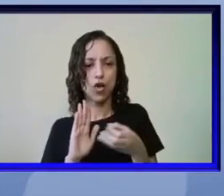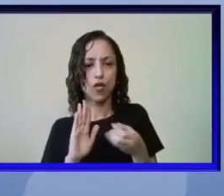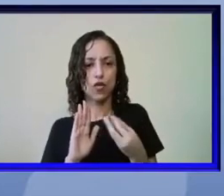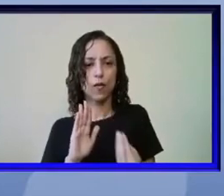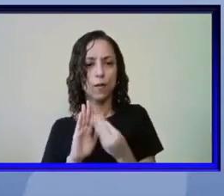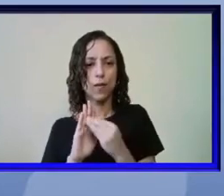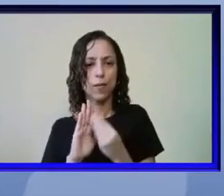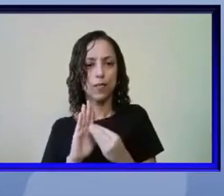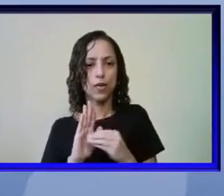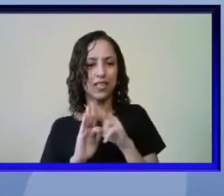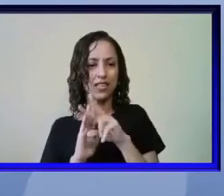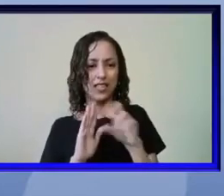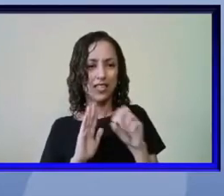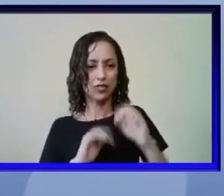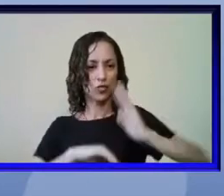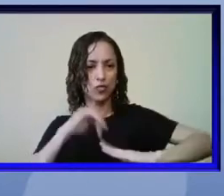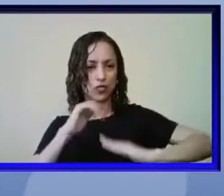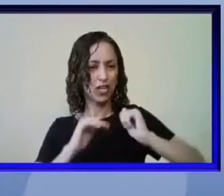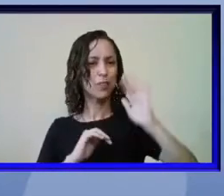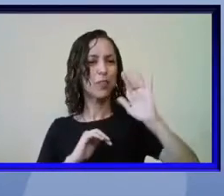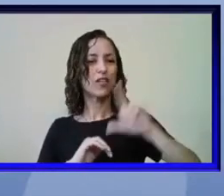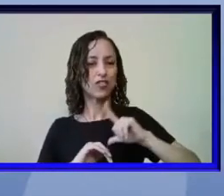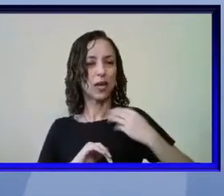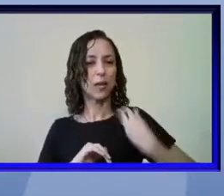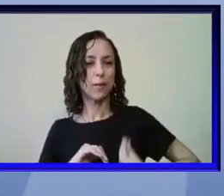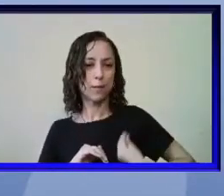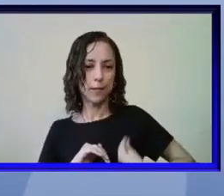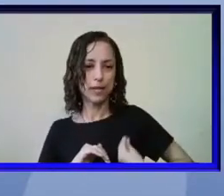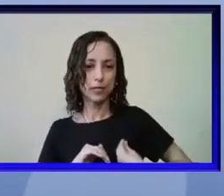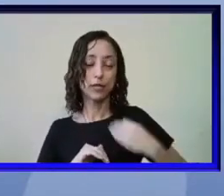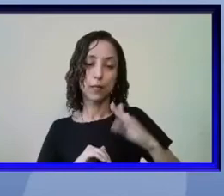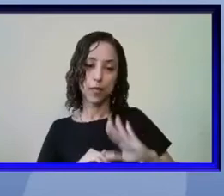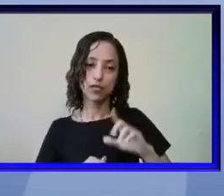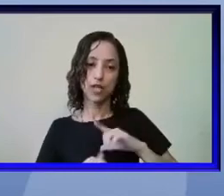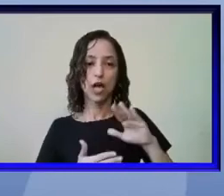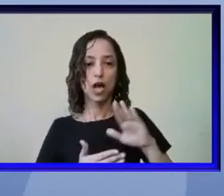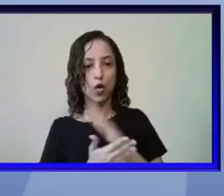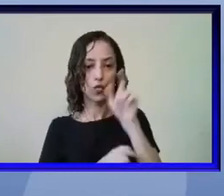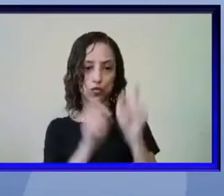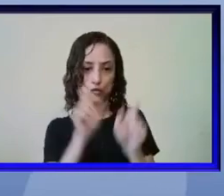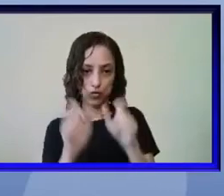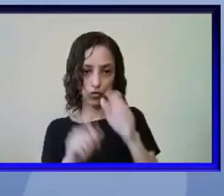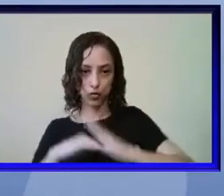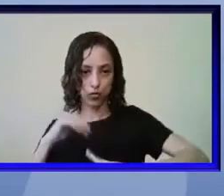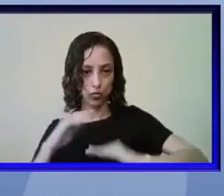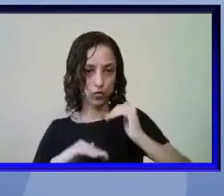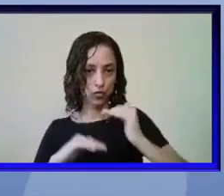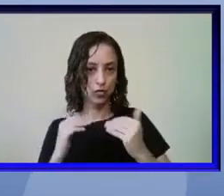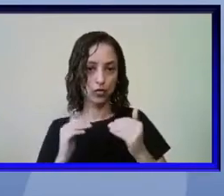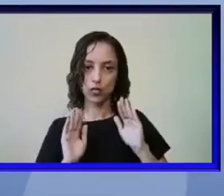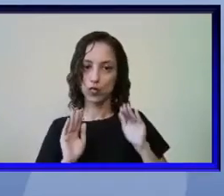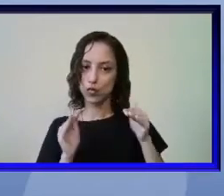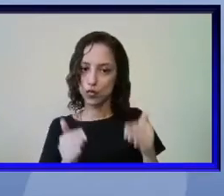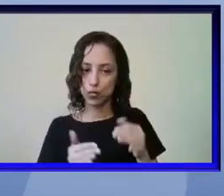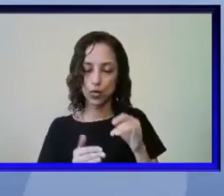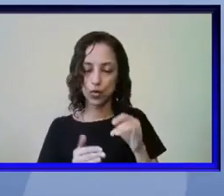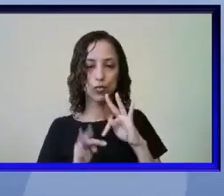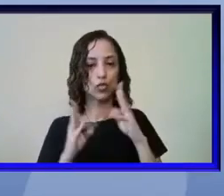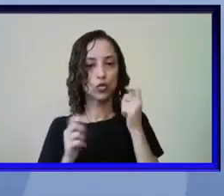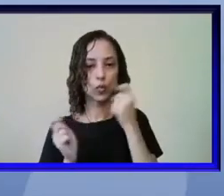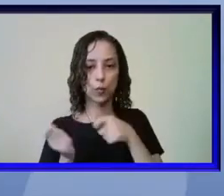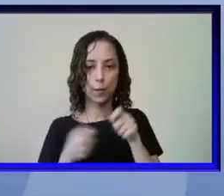especialistas envolvidos mas existem especialistas que não se dedica todo mês